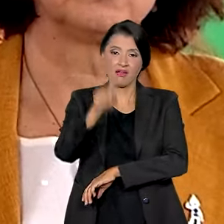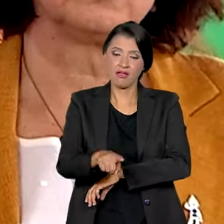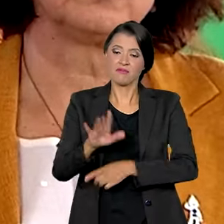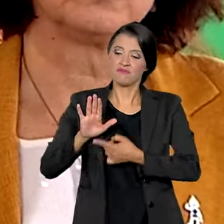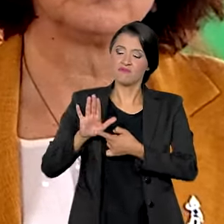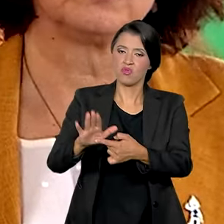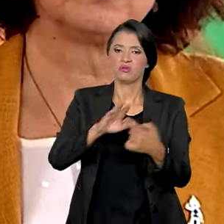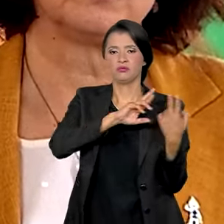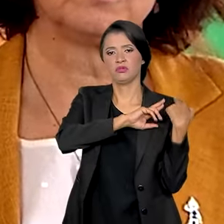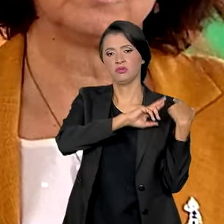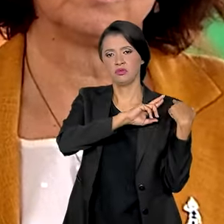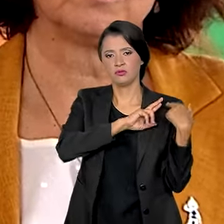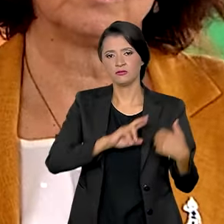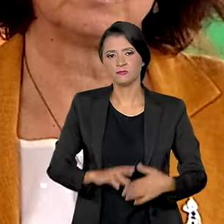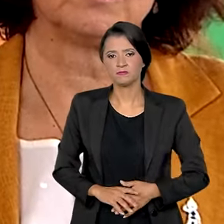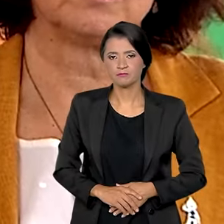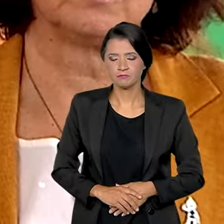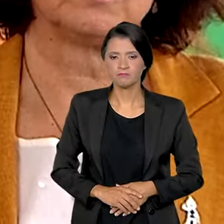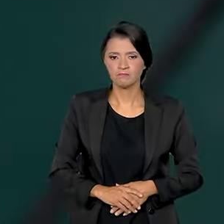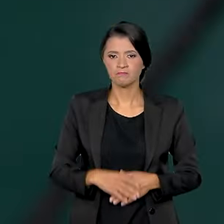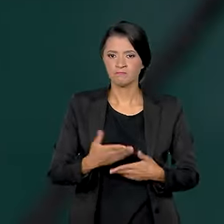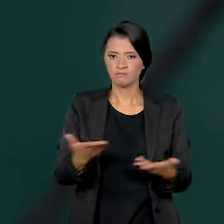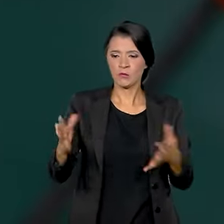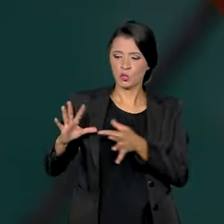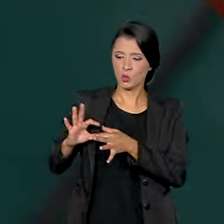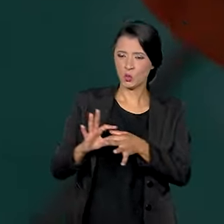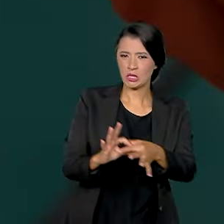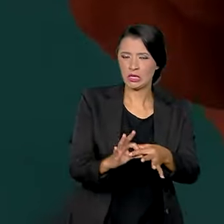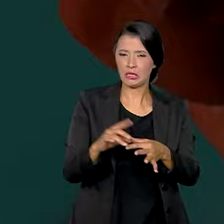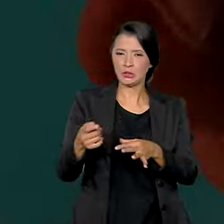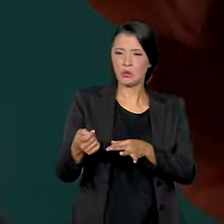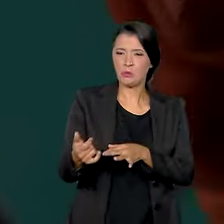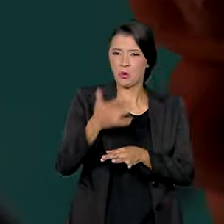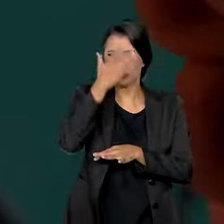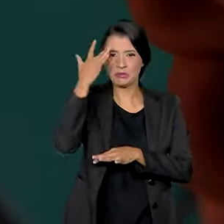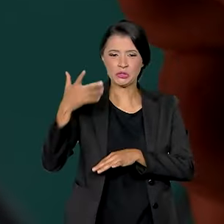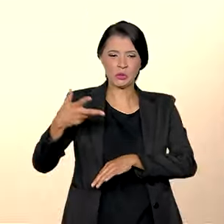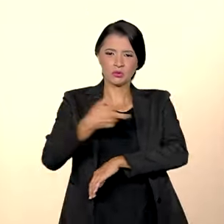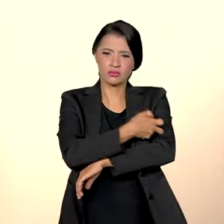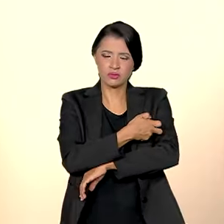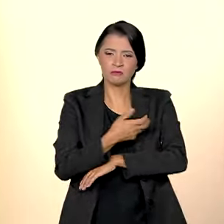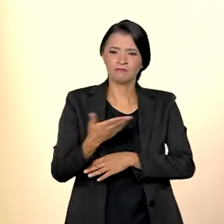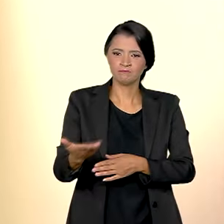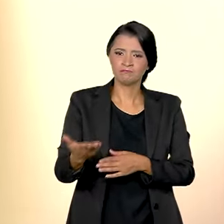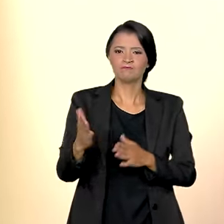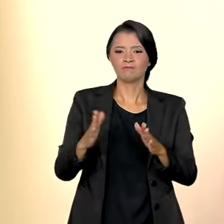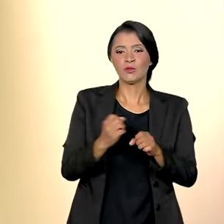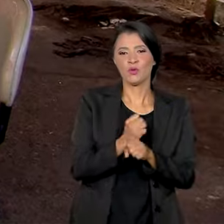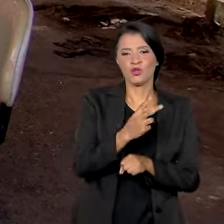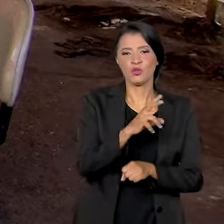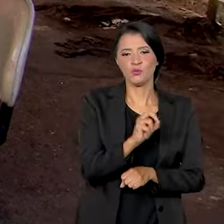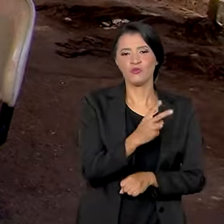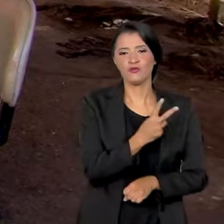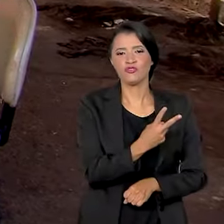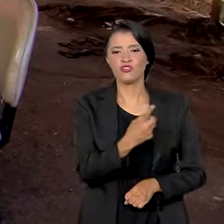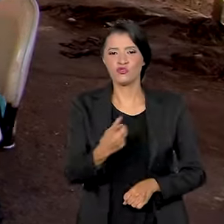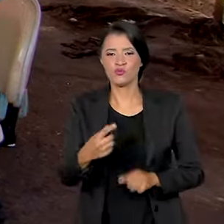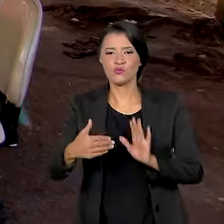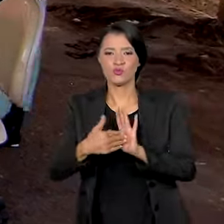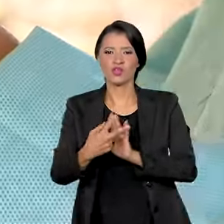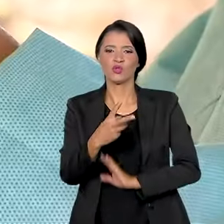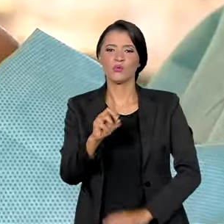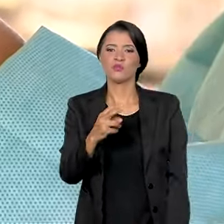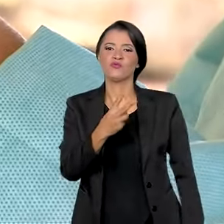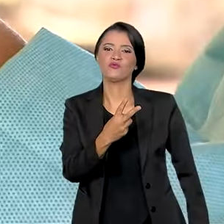é um gesto de responsabilidade. Diante de um cenário de baixa adesão, principalmente entre 2021